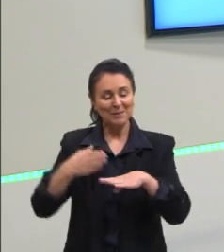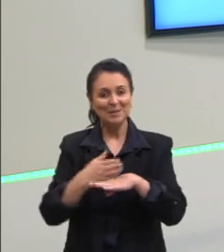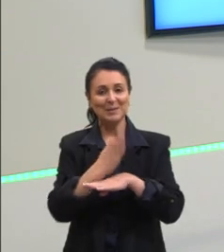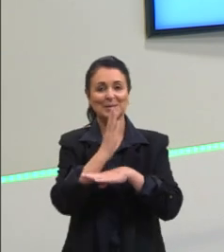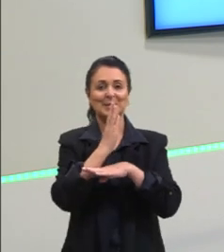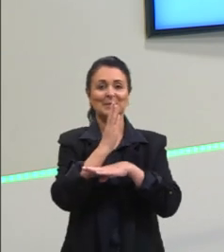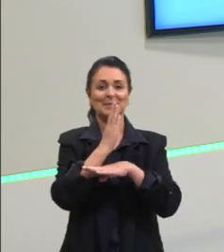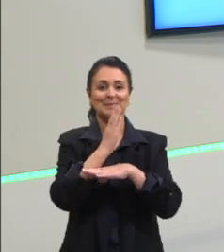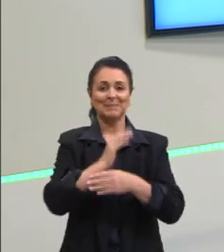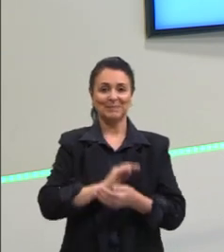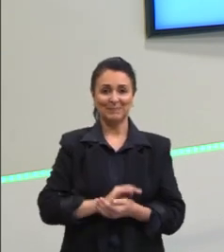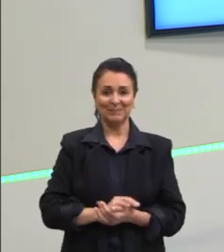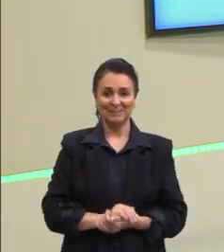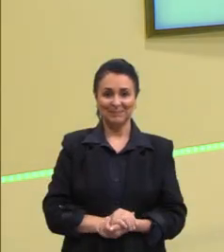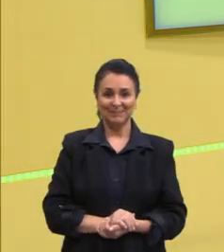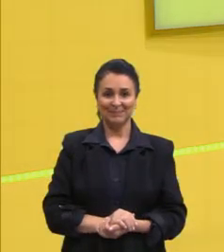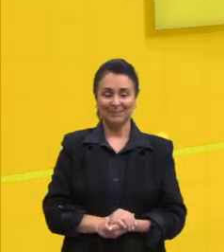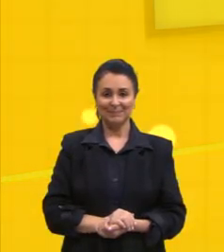feito!